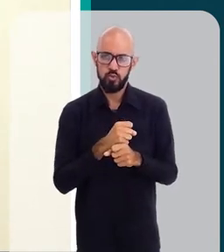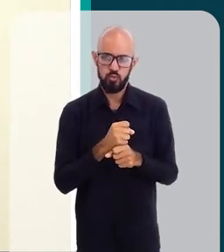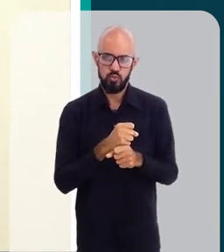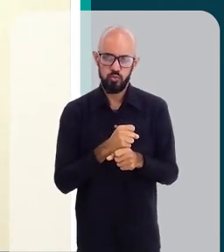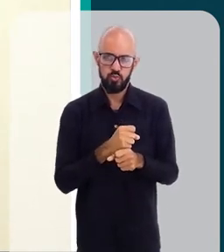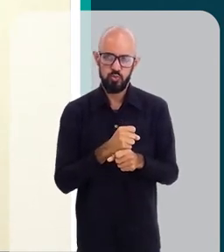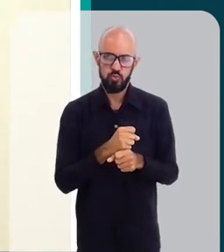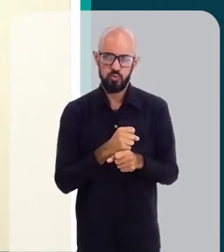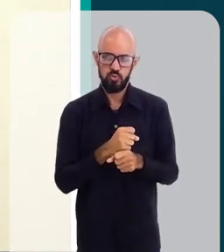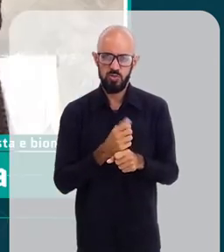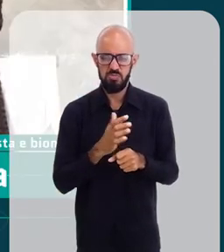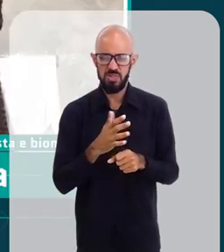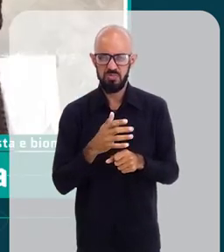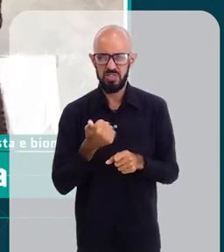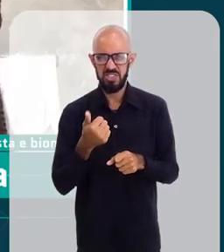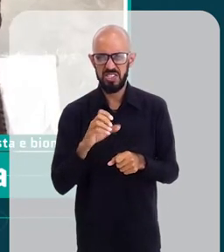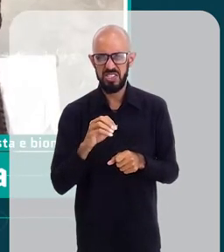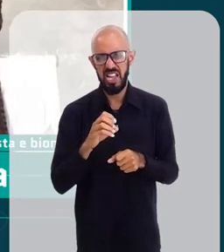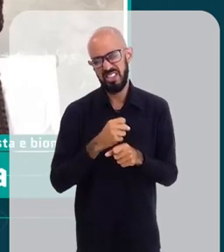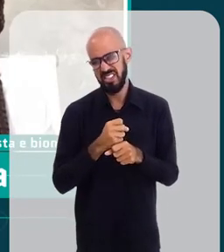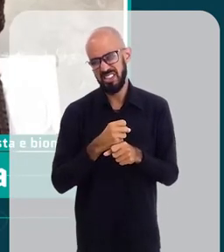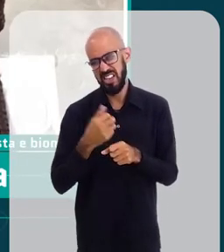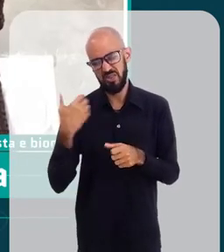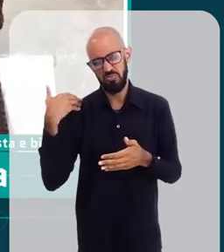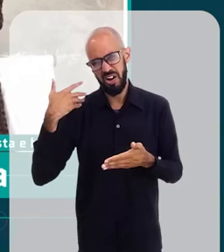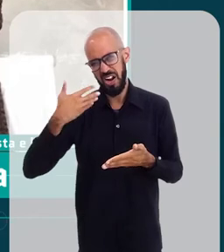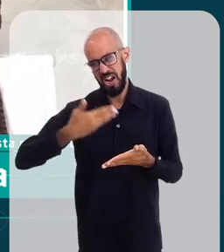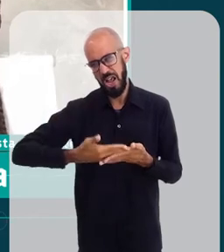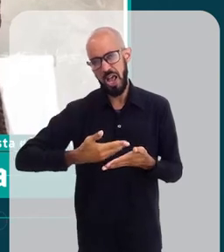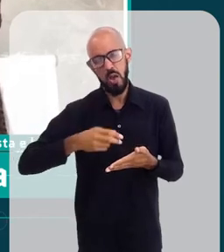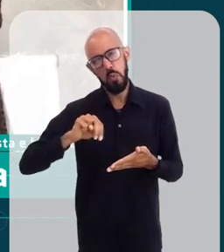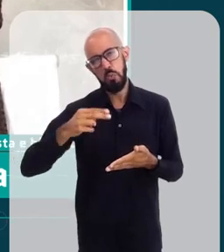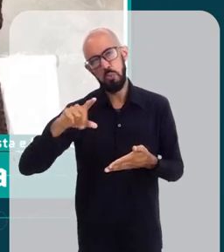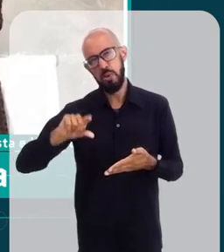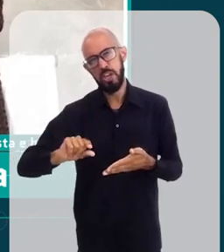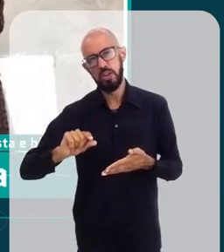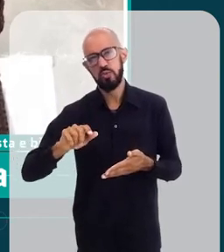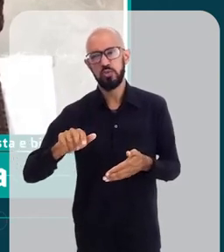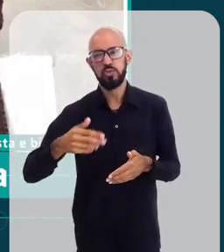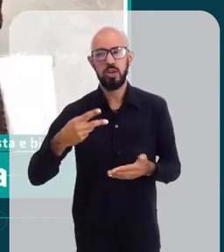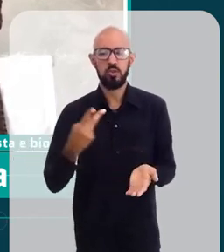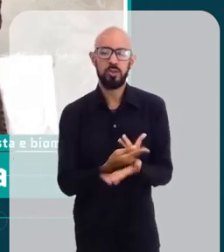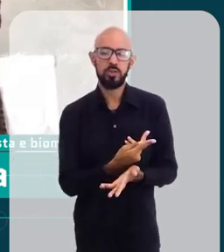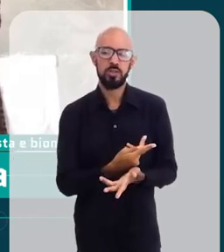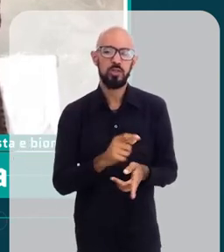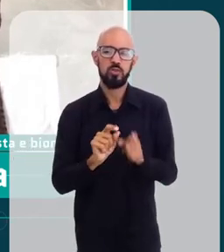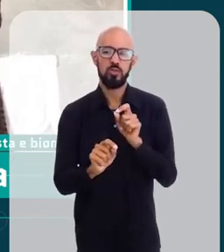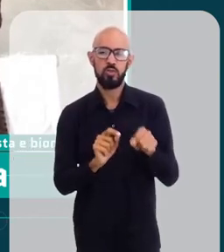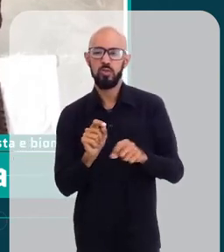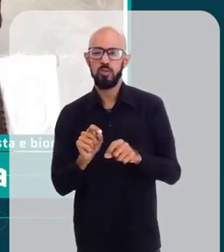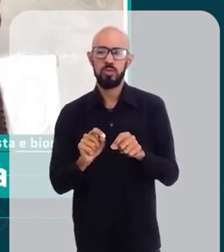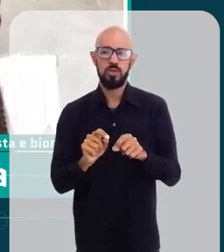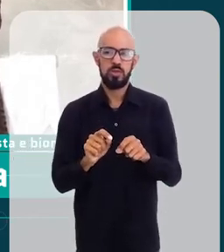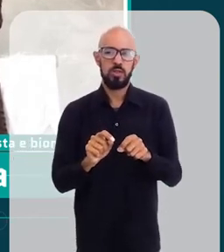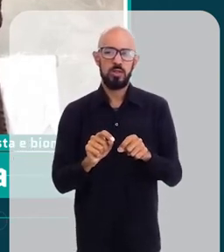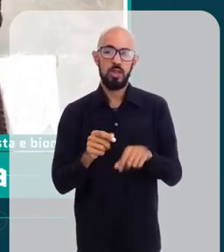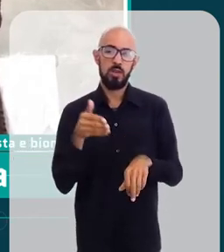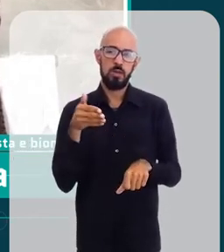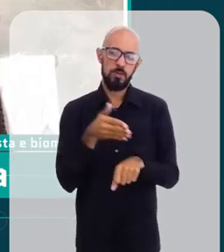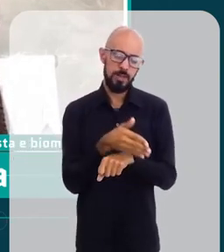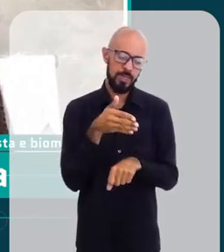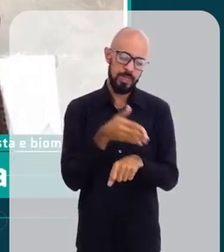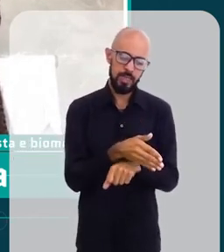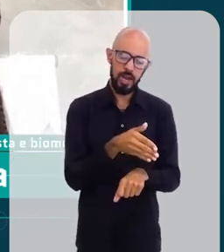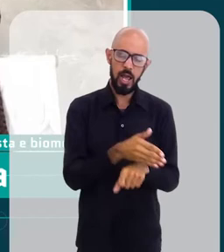de uns 10 anos ou menos para cá, tem havido uma movimentação com